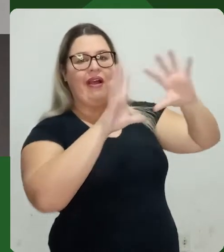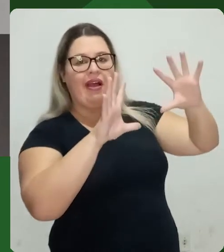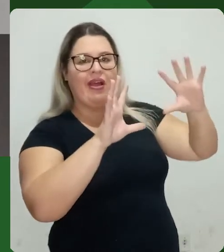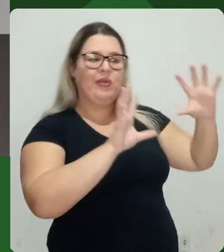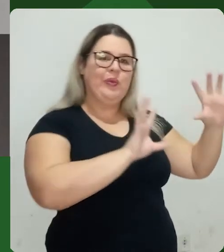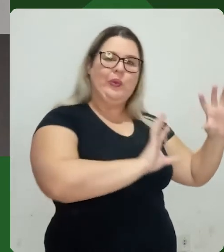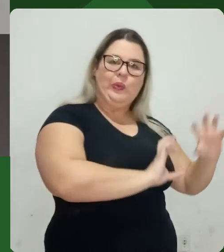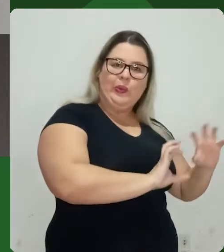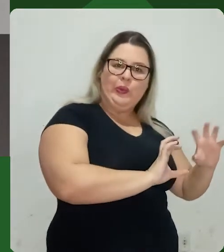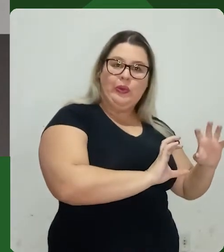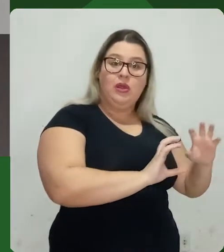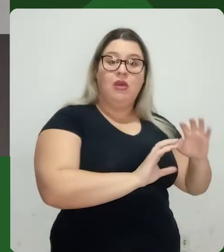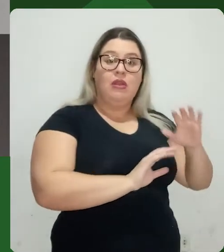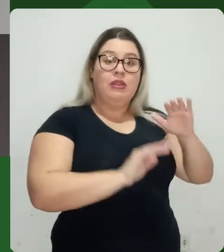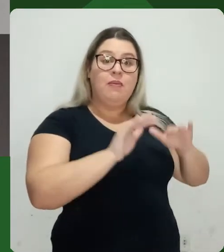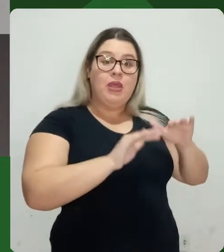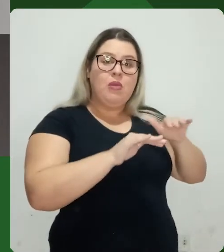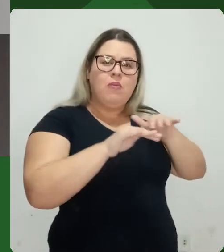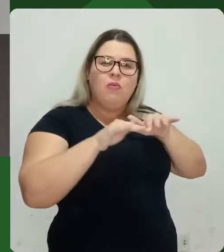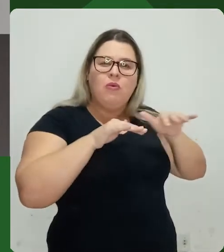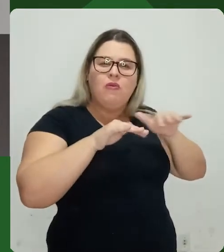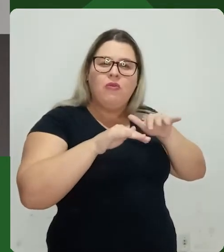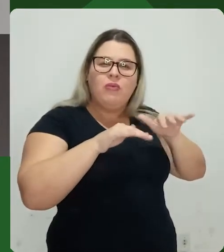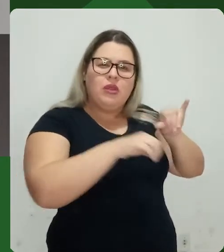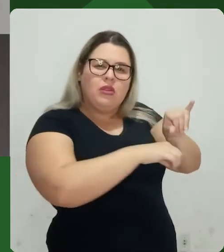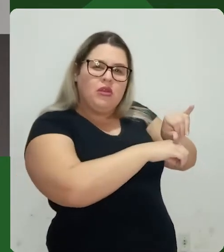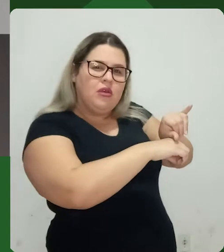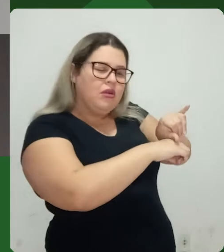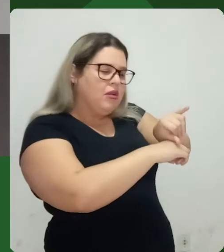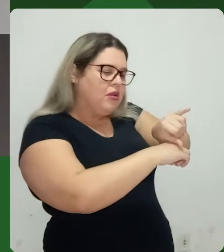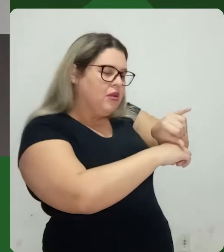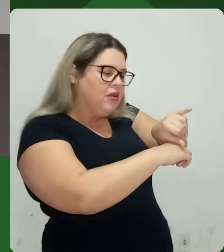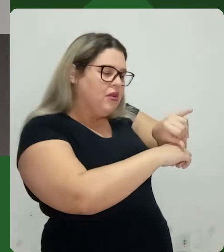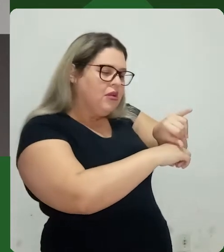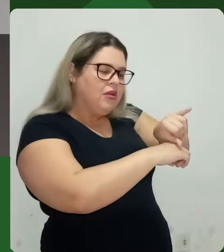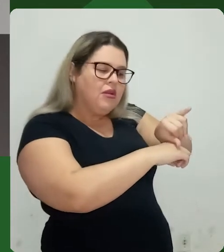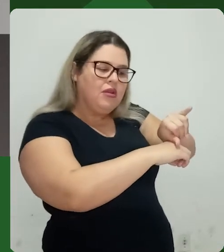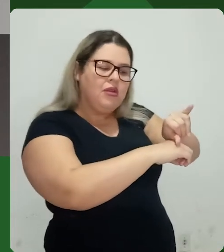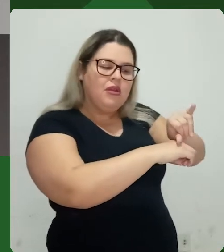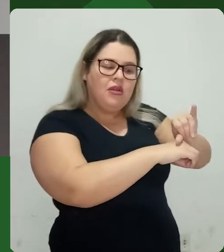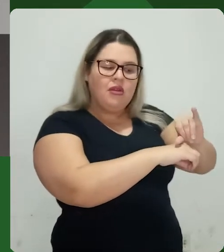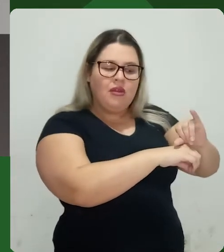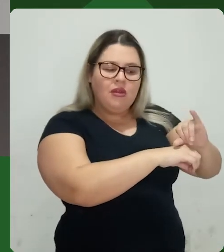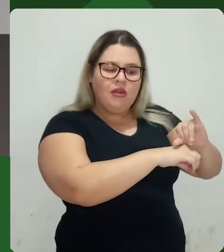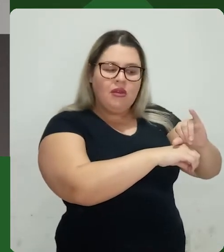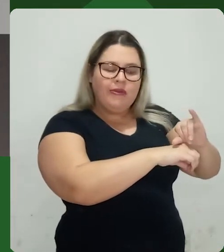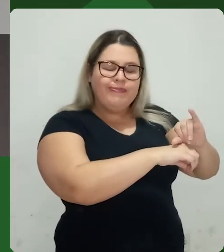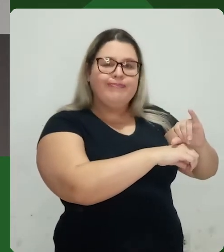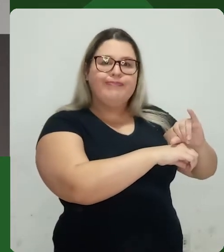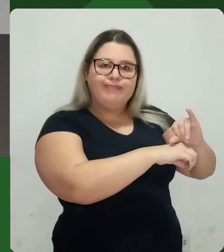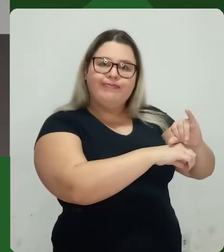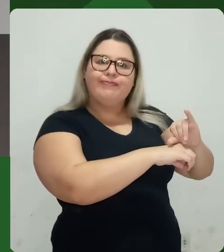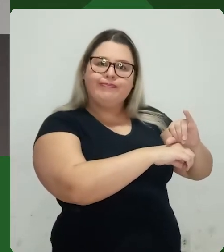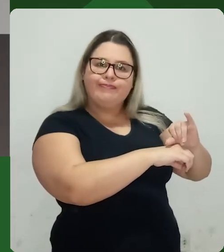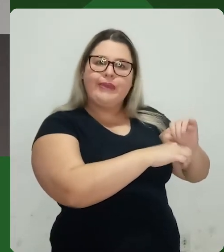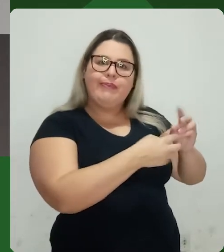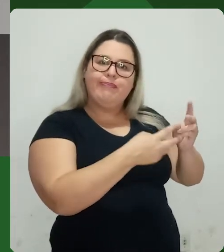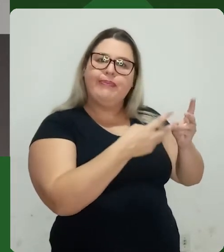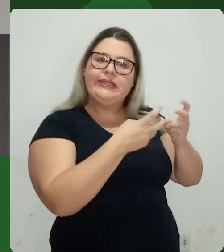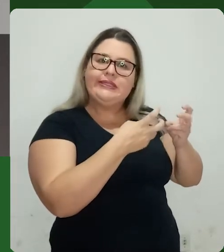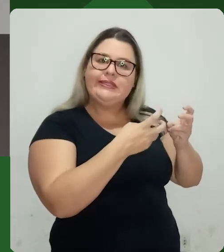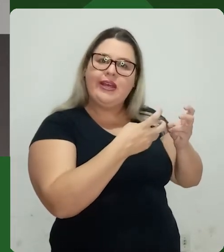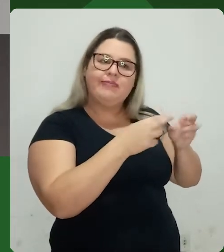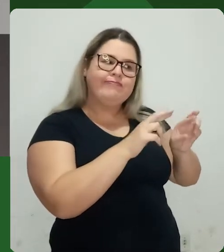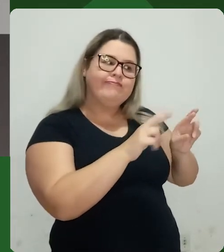ela vai ficando mais clara, mais escura. E é um movimento mínimo que eu faço, e que já faz com que exista uma